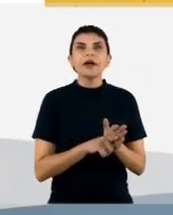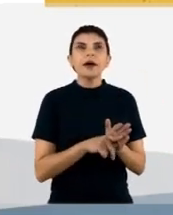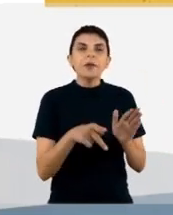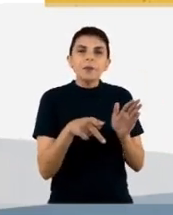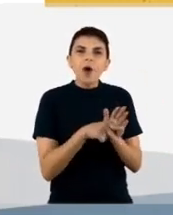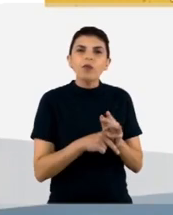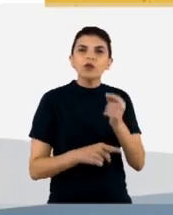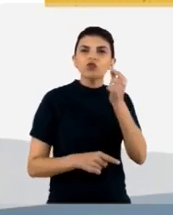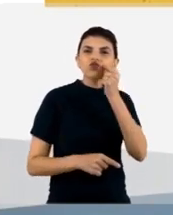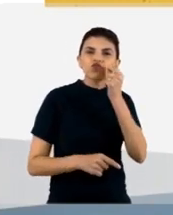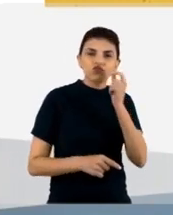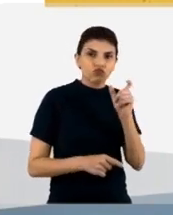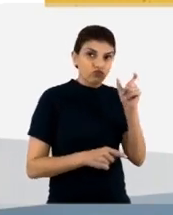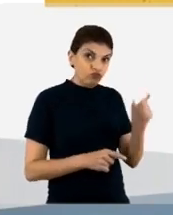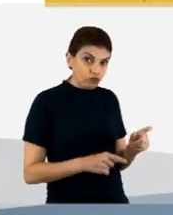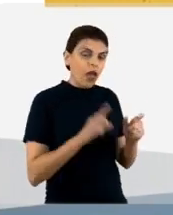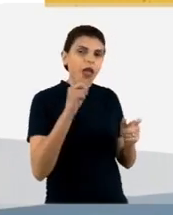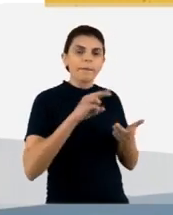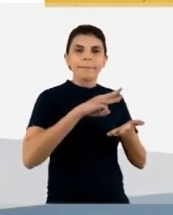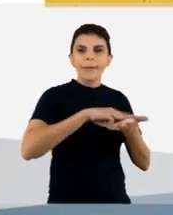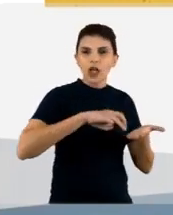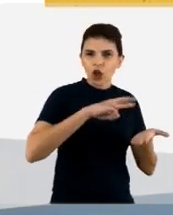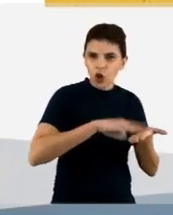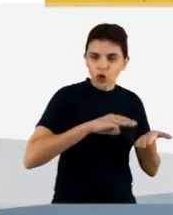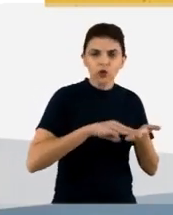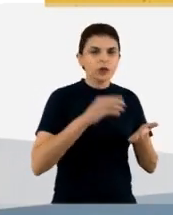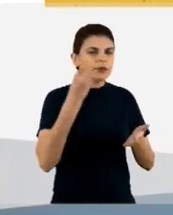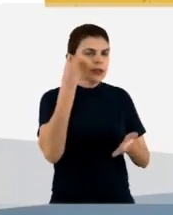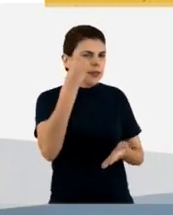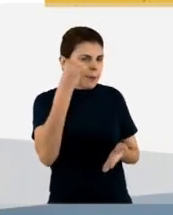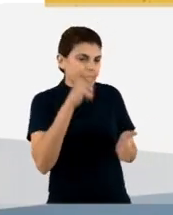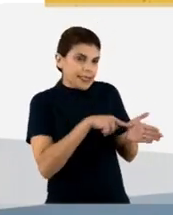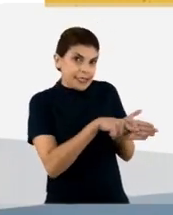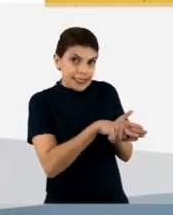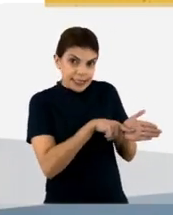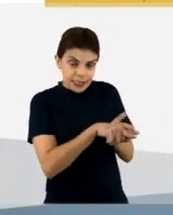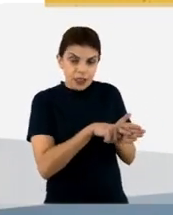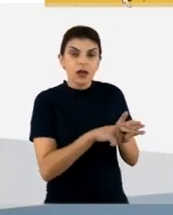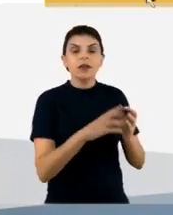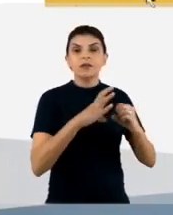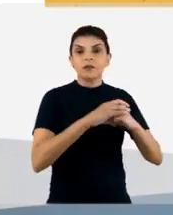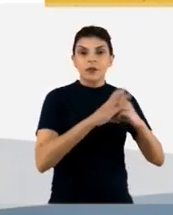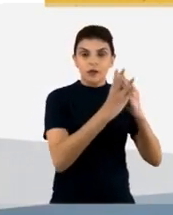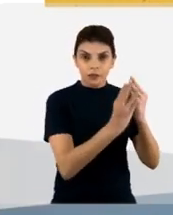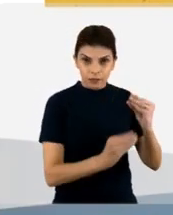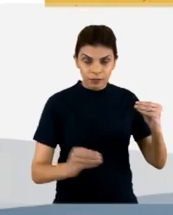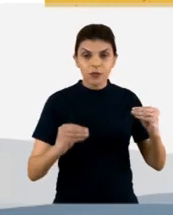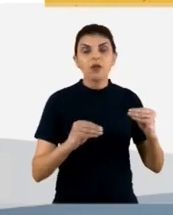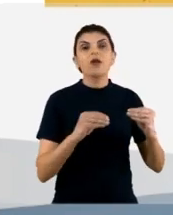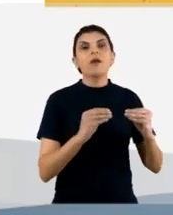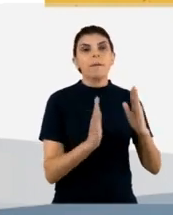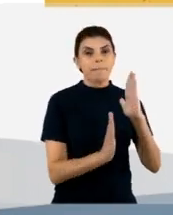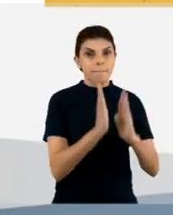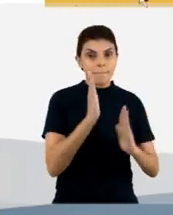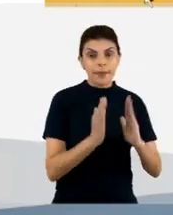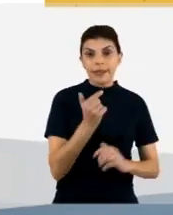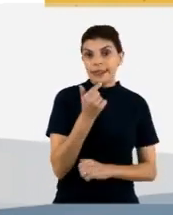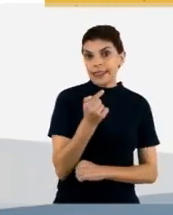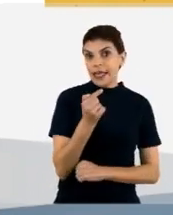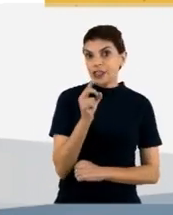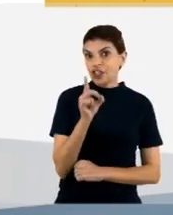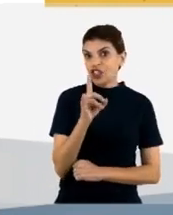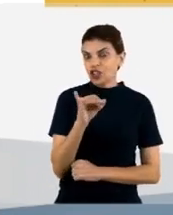metodologia, de um dos experimentos de obtenção de anticorpos monoclonais. Então, aqui a foto de um